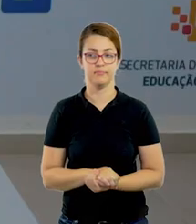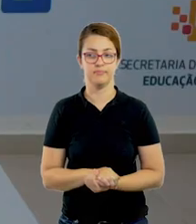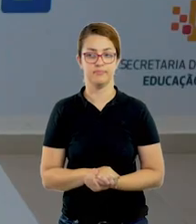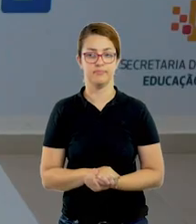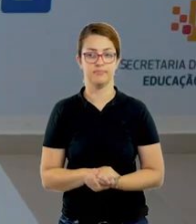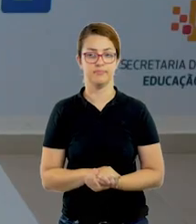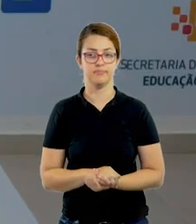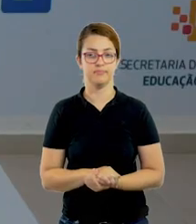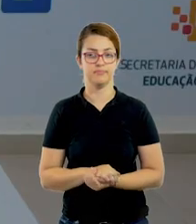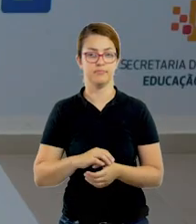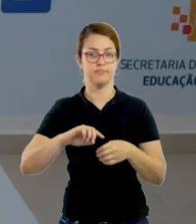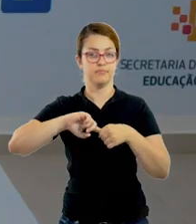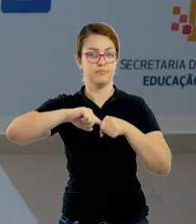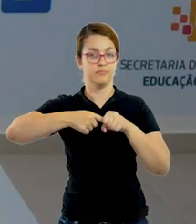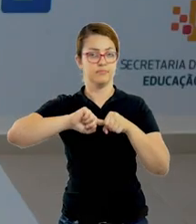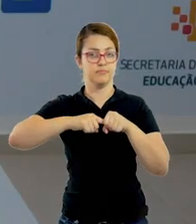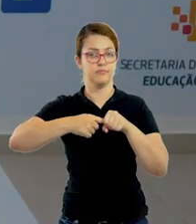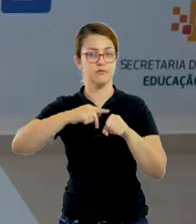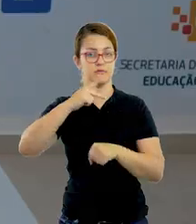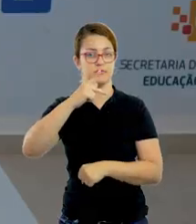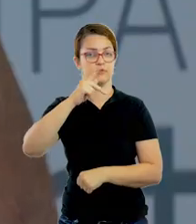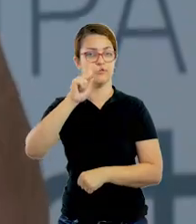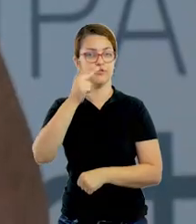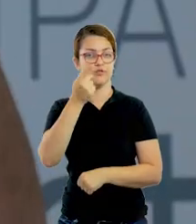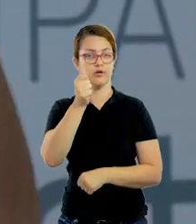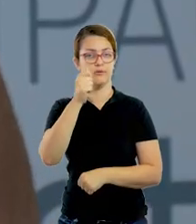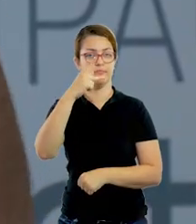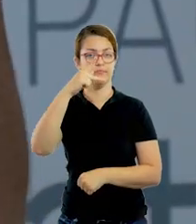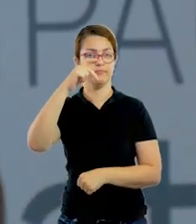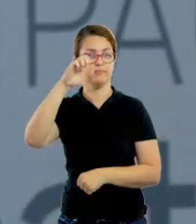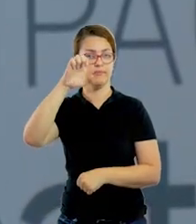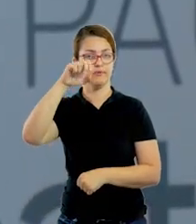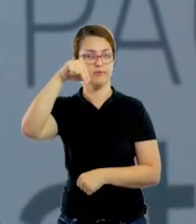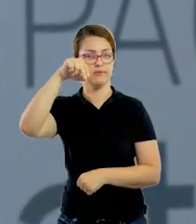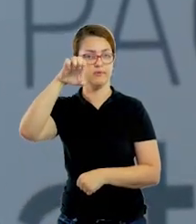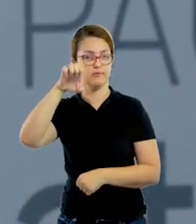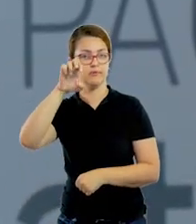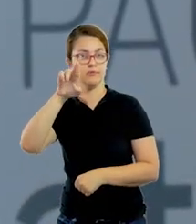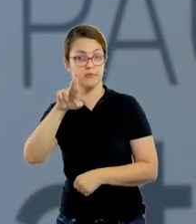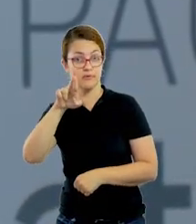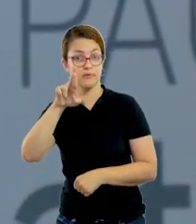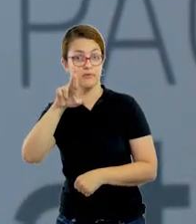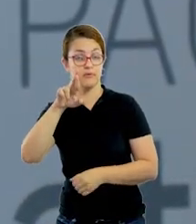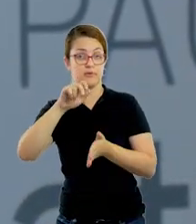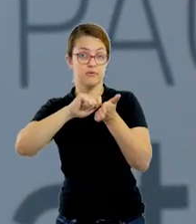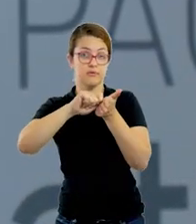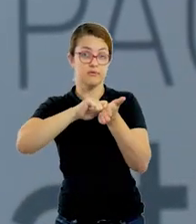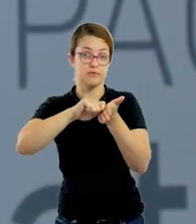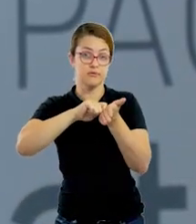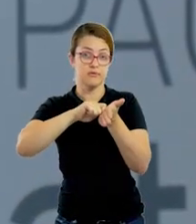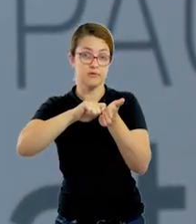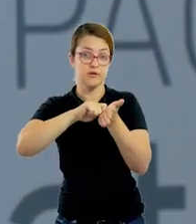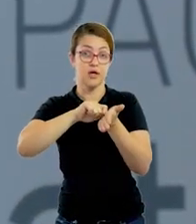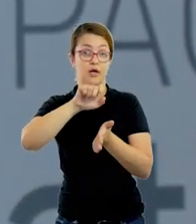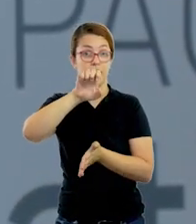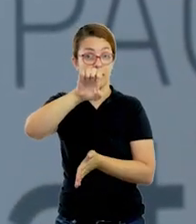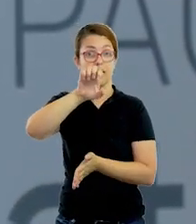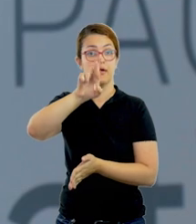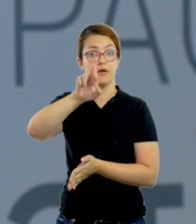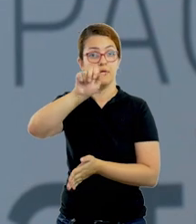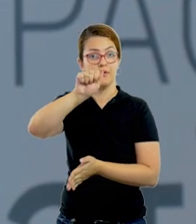Os outros dois materiais, sharpener, que é apontador, sharpener e eraser,